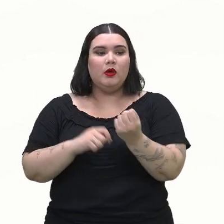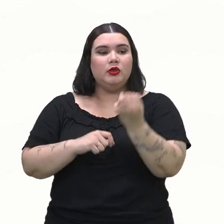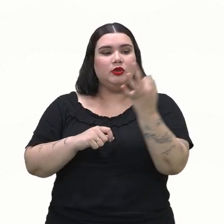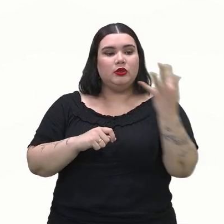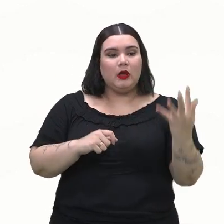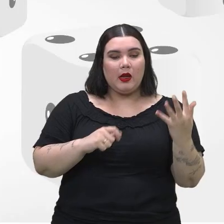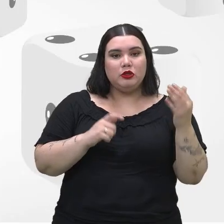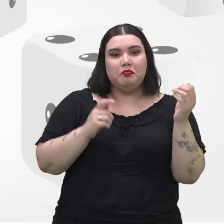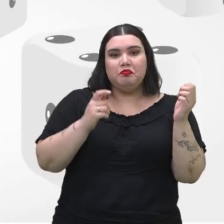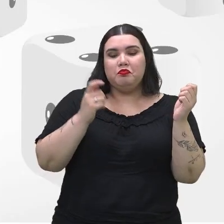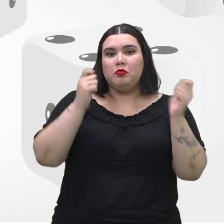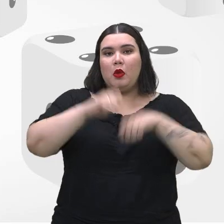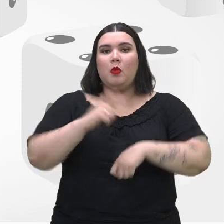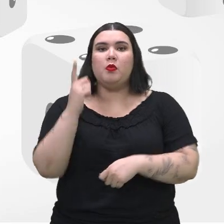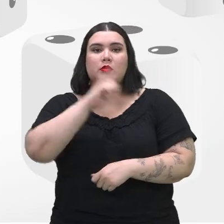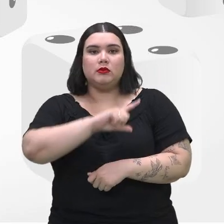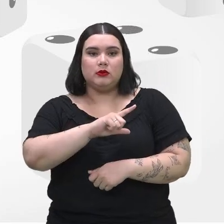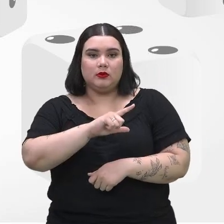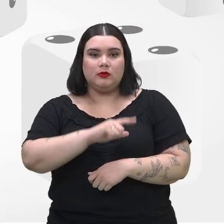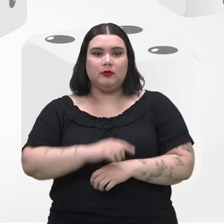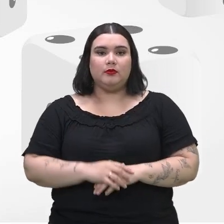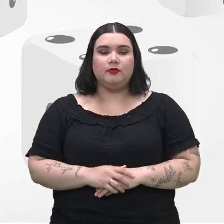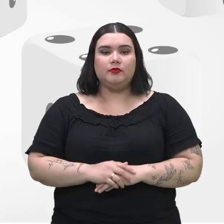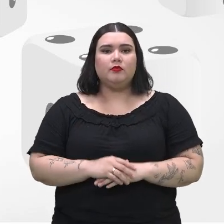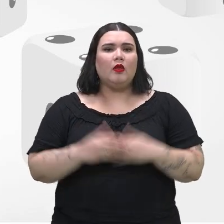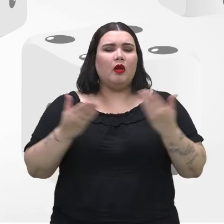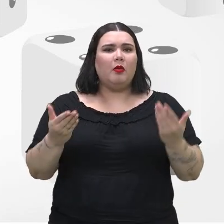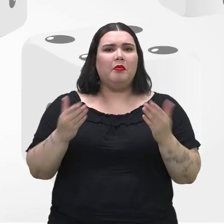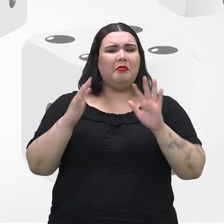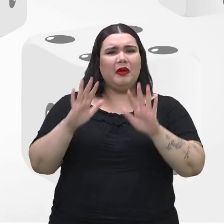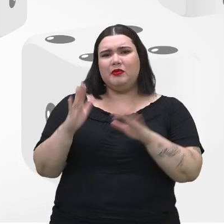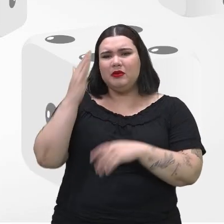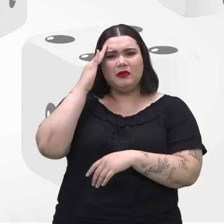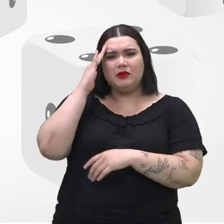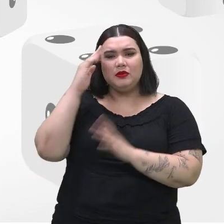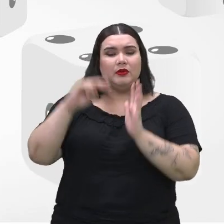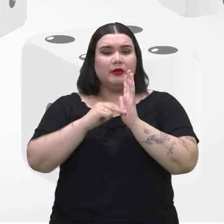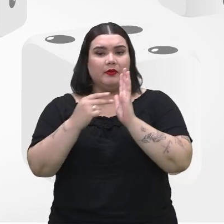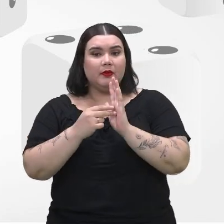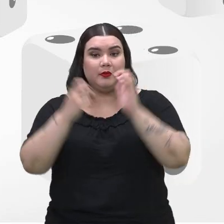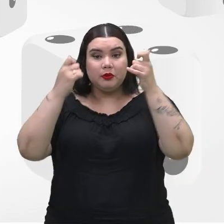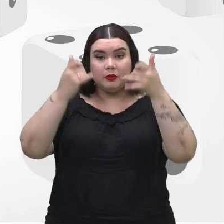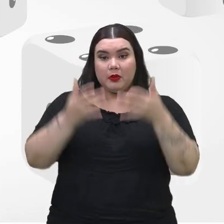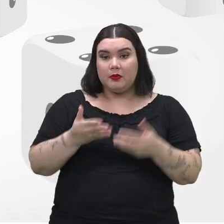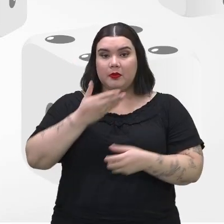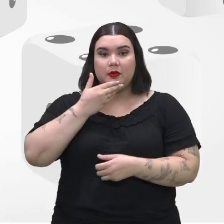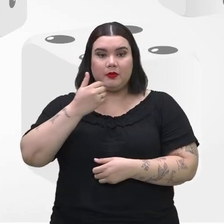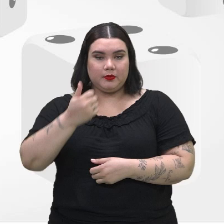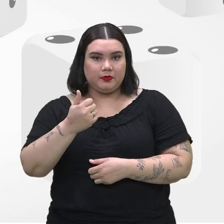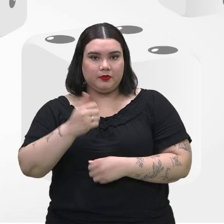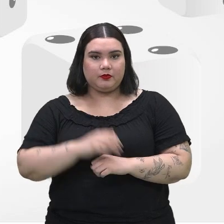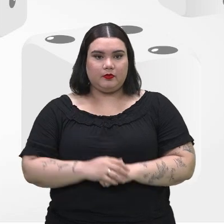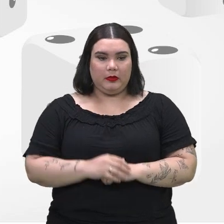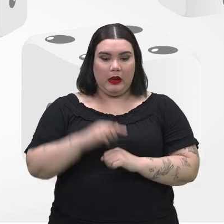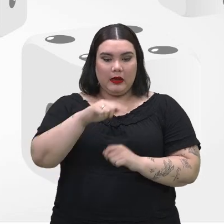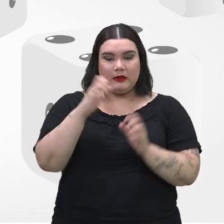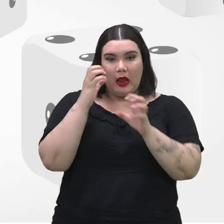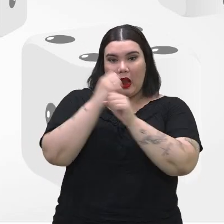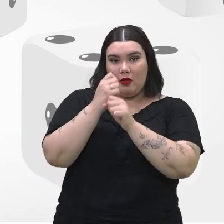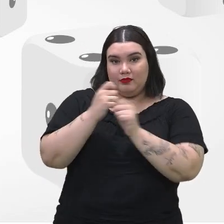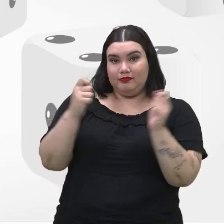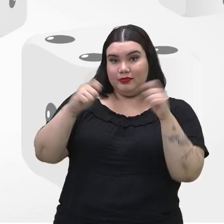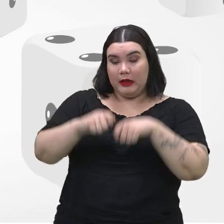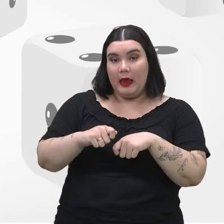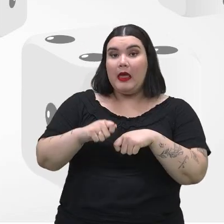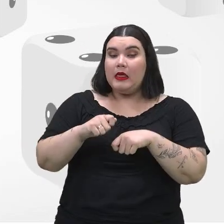possíveis. Então, que acontece? A probabilidade é a chance de acontecer um evento, tá? Agora, é